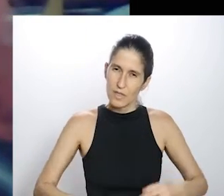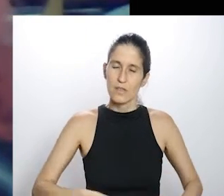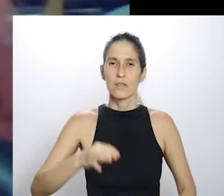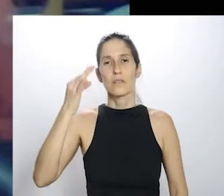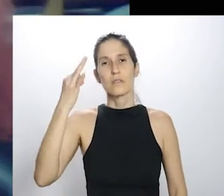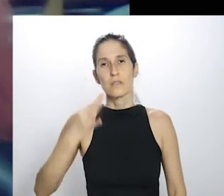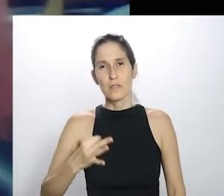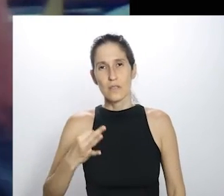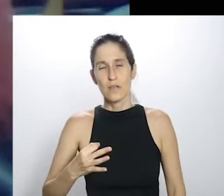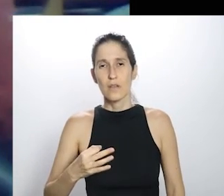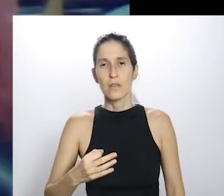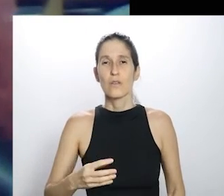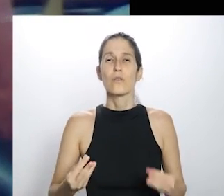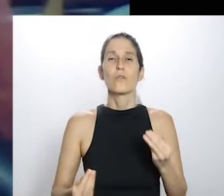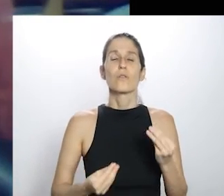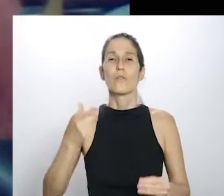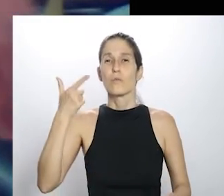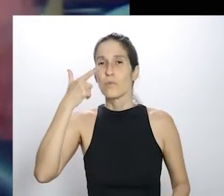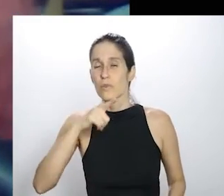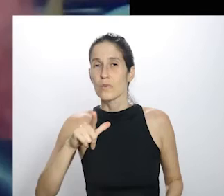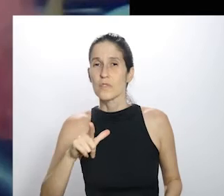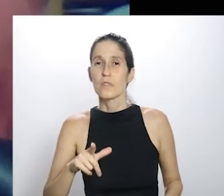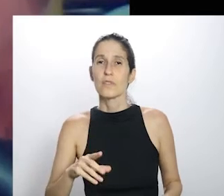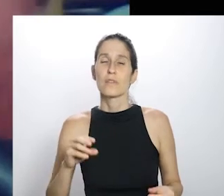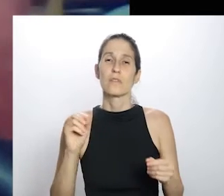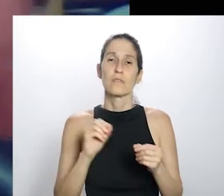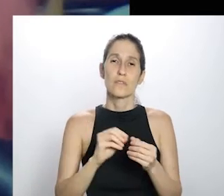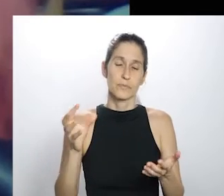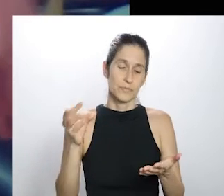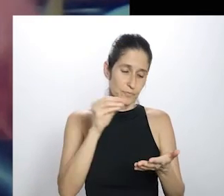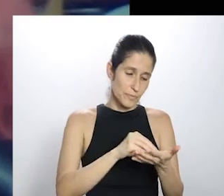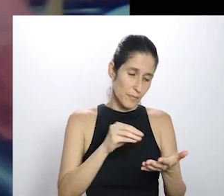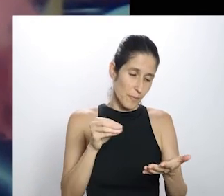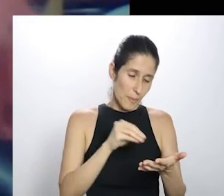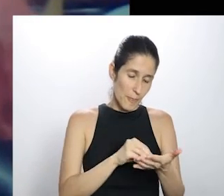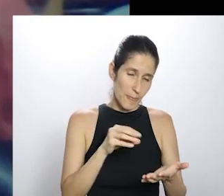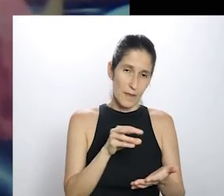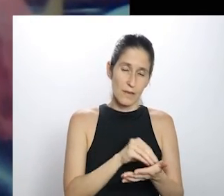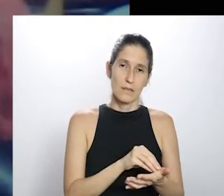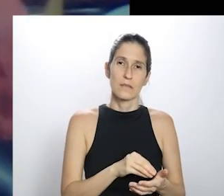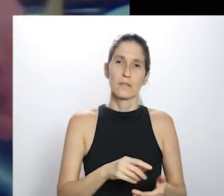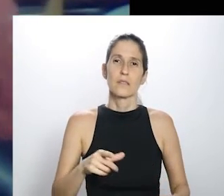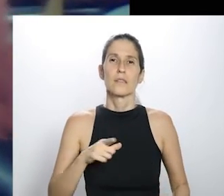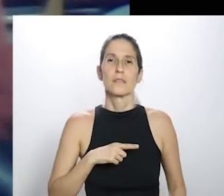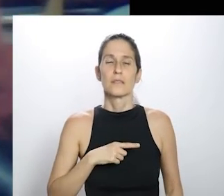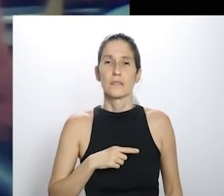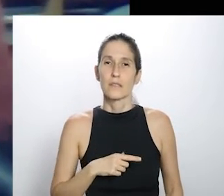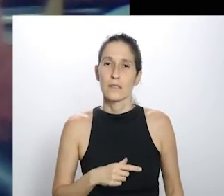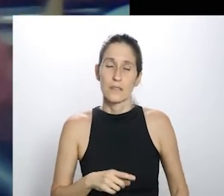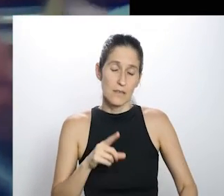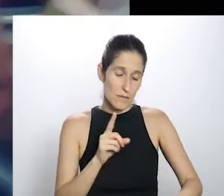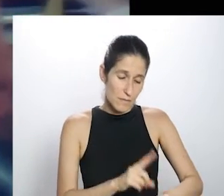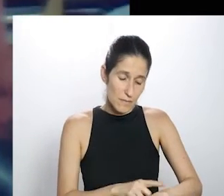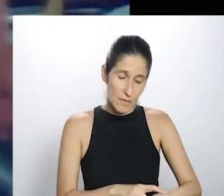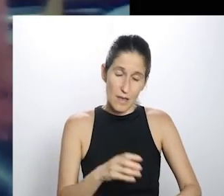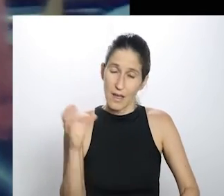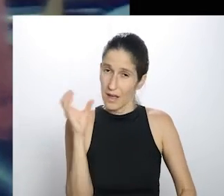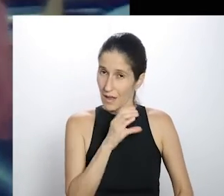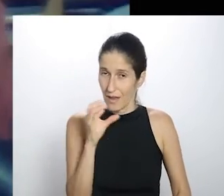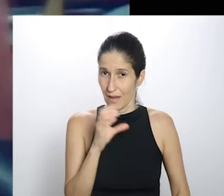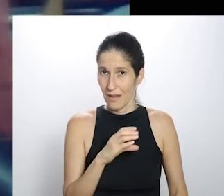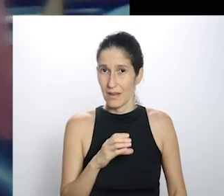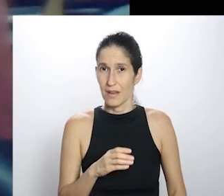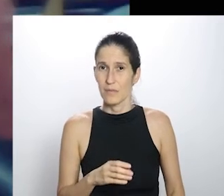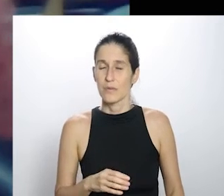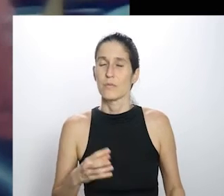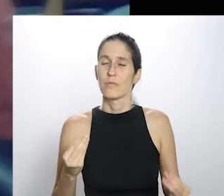da Jandira Feghali como que funciona, o cadastro parece que ainda está em processo, tem um tempo aí para tudo isso ser ajustado,